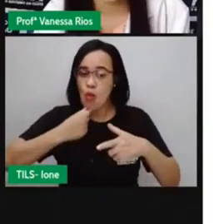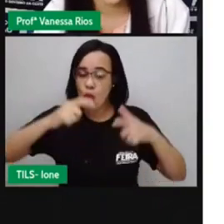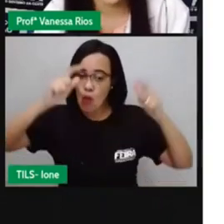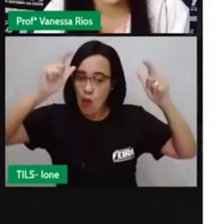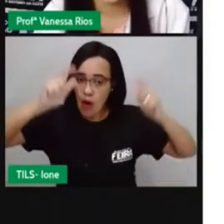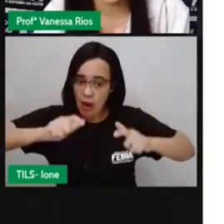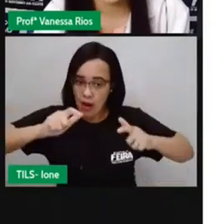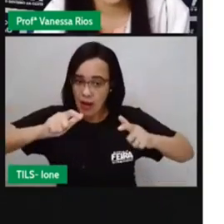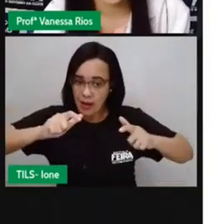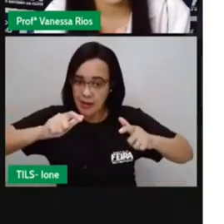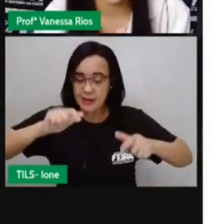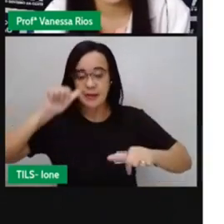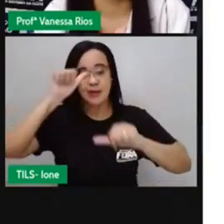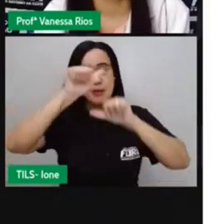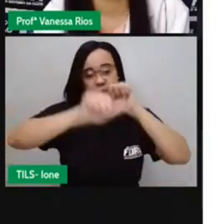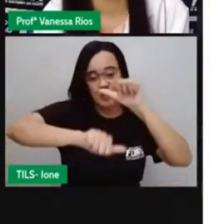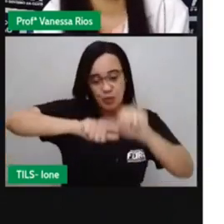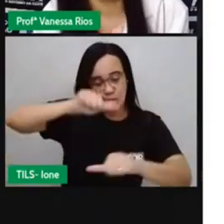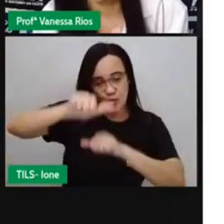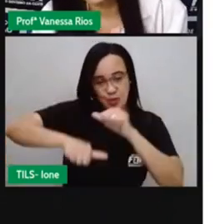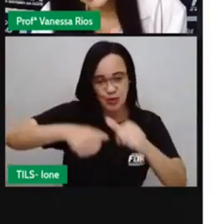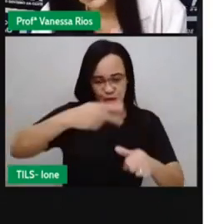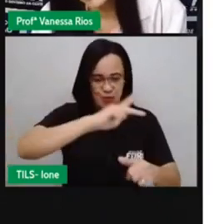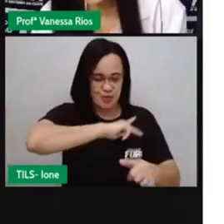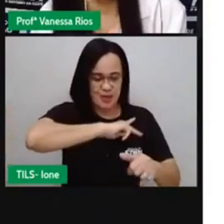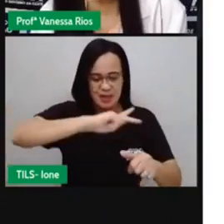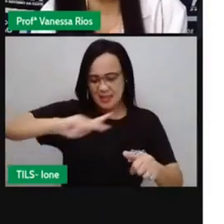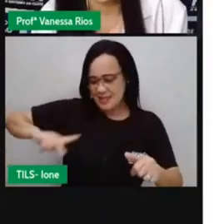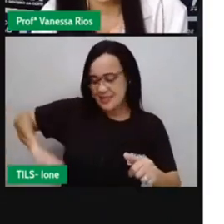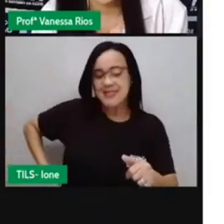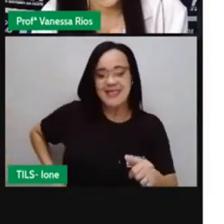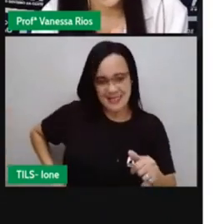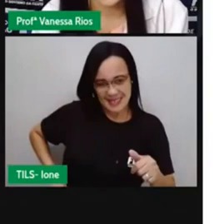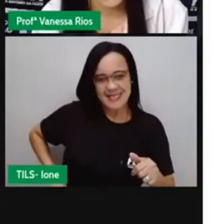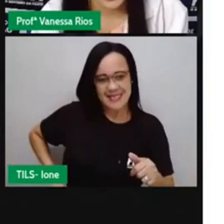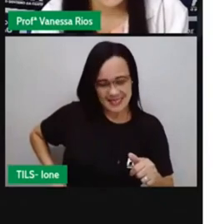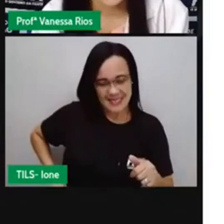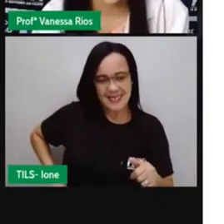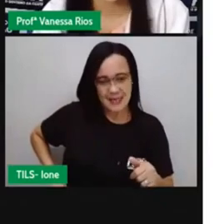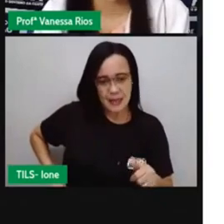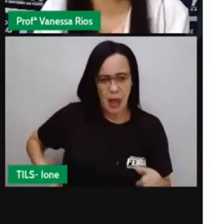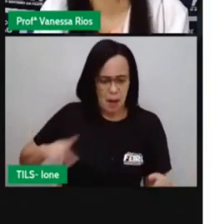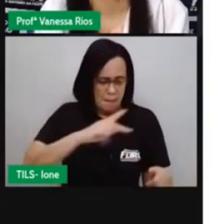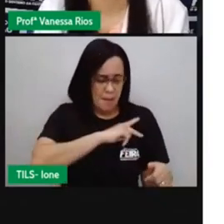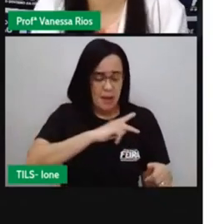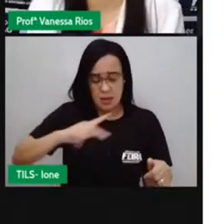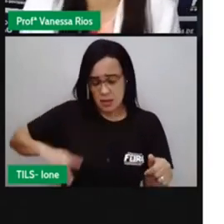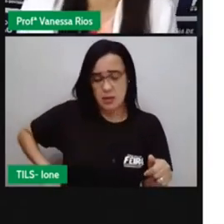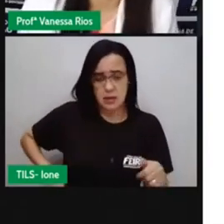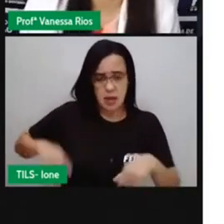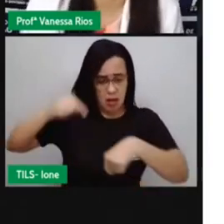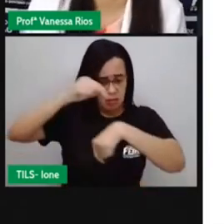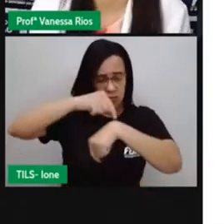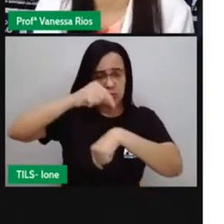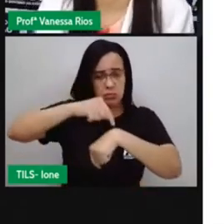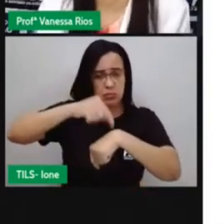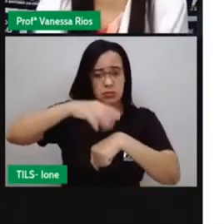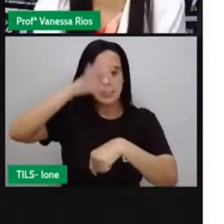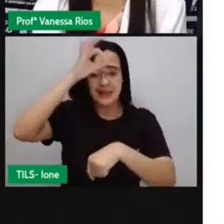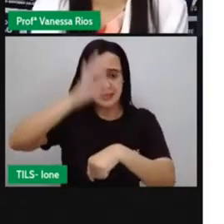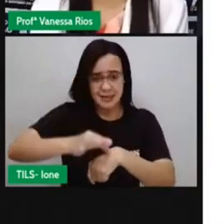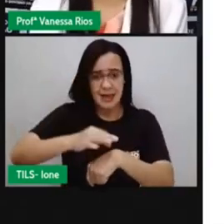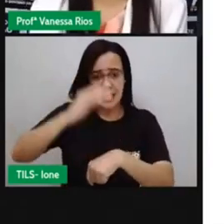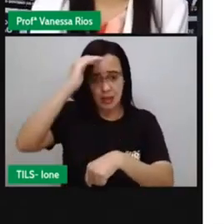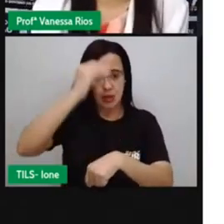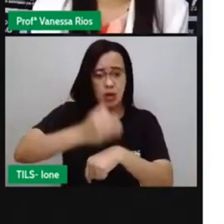não é? Só ia passando de pai para filho. O presidente tem um tempo determinado. A gente já estudou aí que o presidente fica no